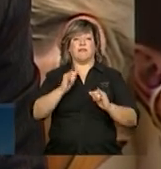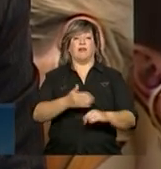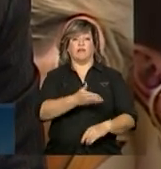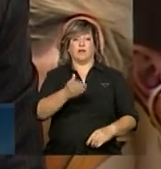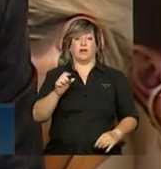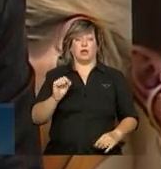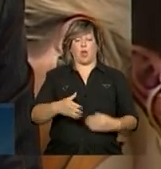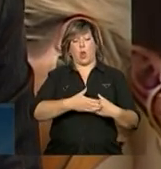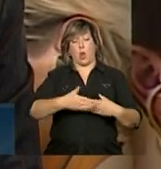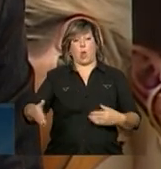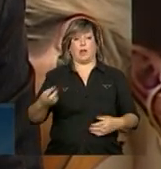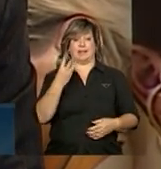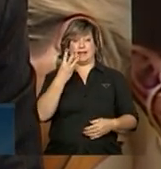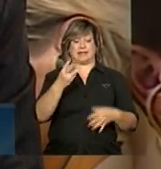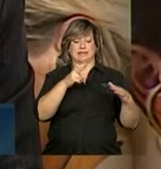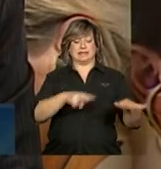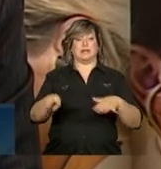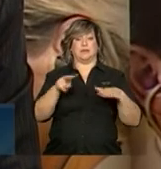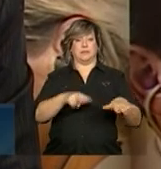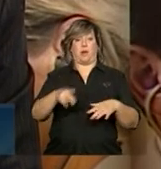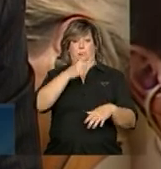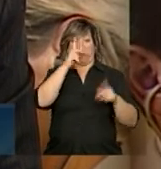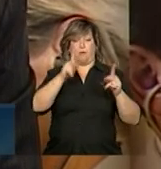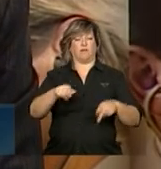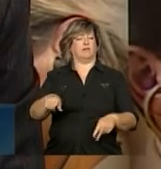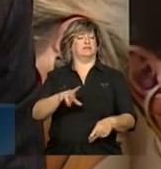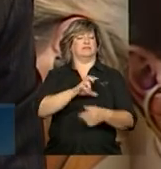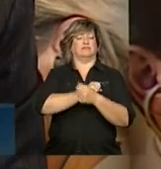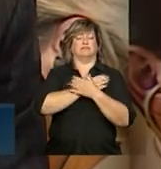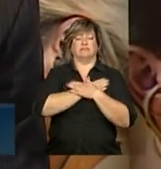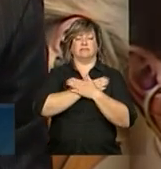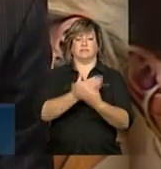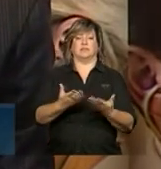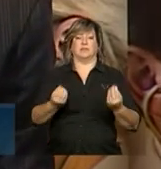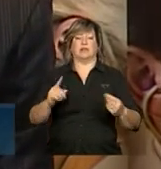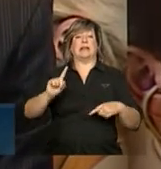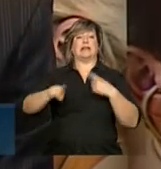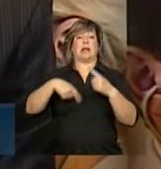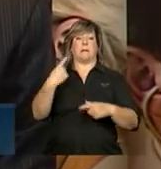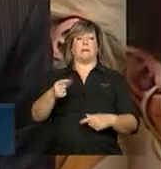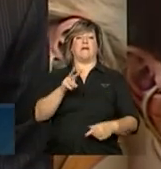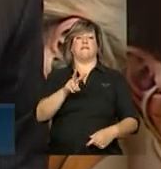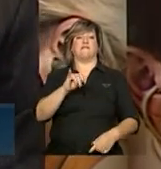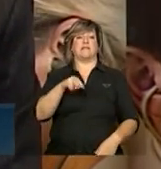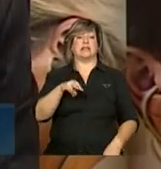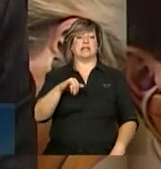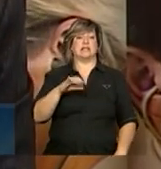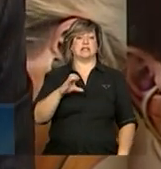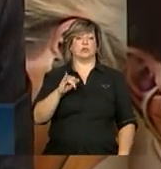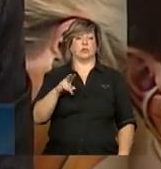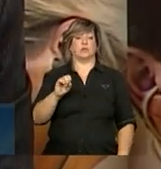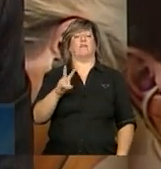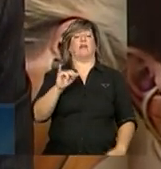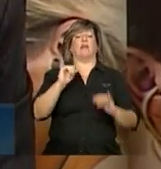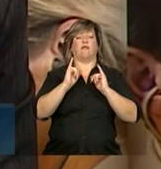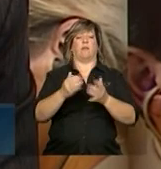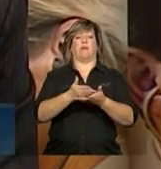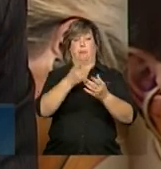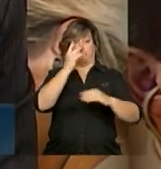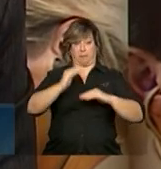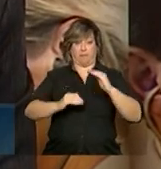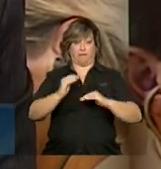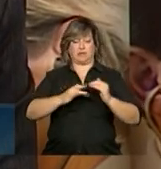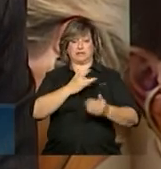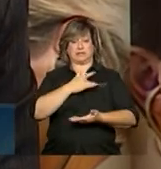ao longo dessas três semanas, como o povo brasileiro é caloroso, depois o Vinícius vai informando para vocês, mas os profissionais de